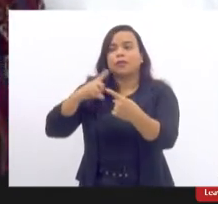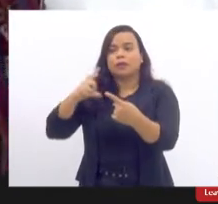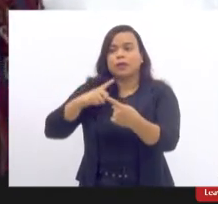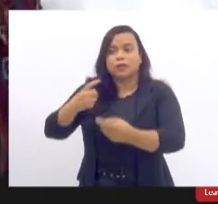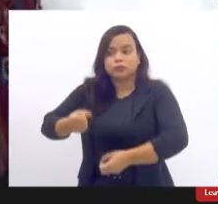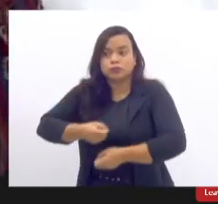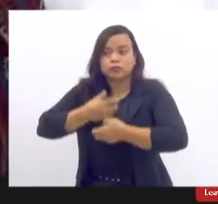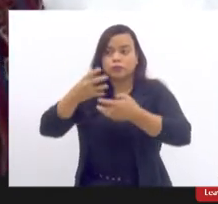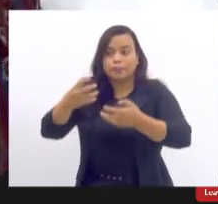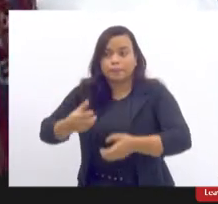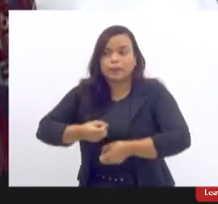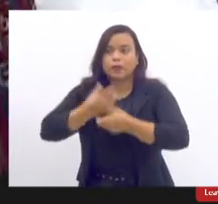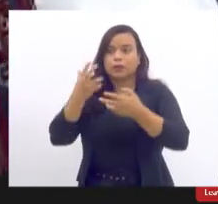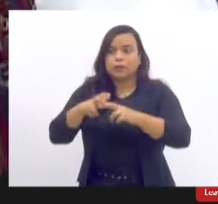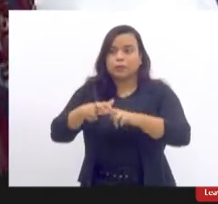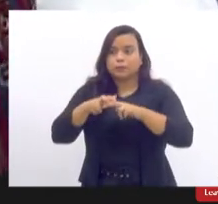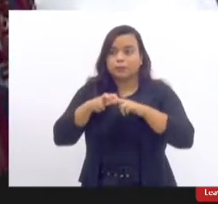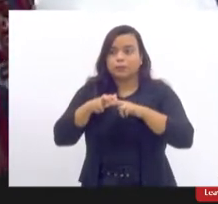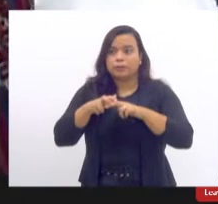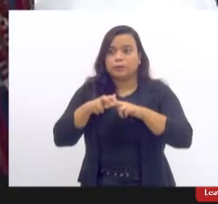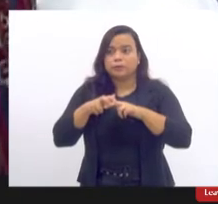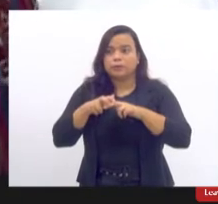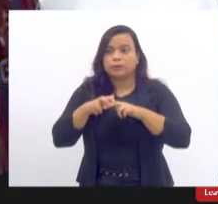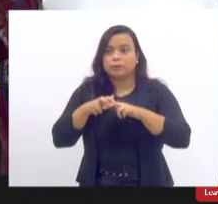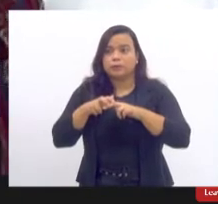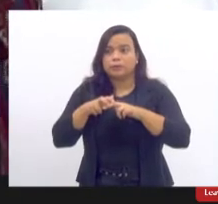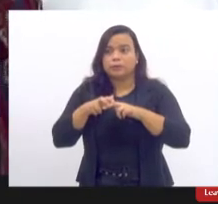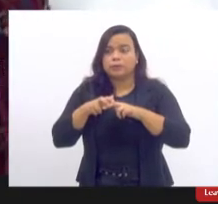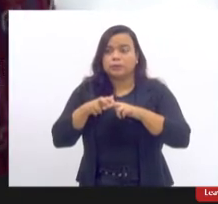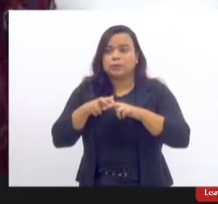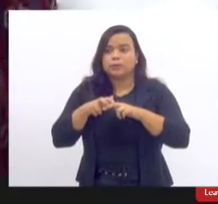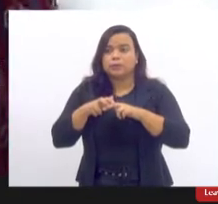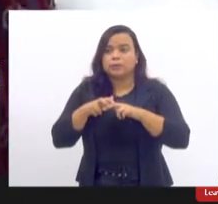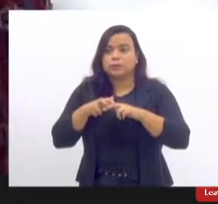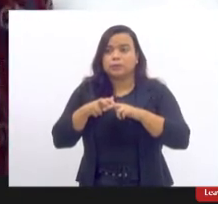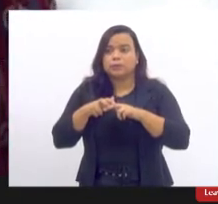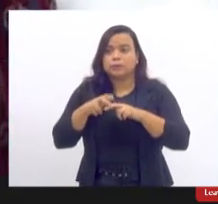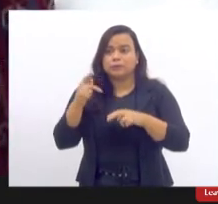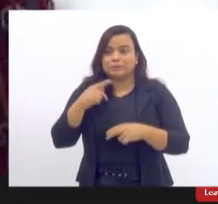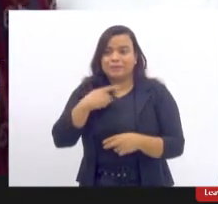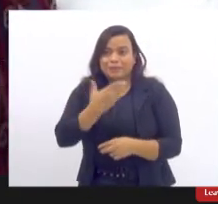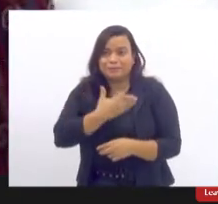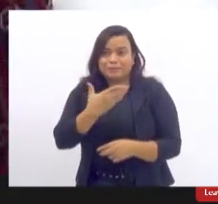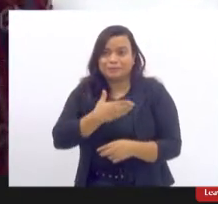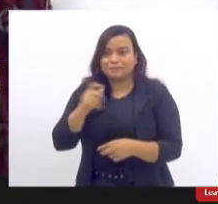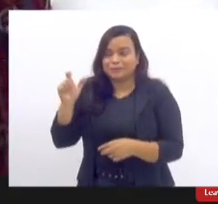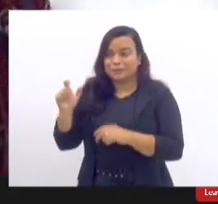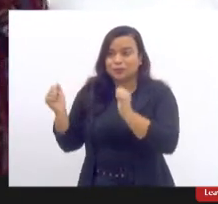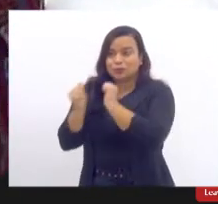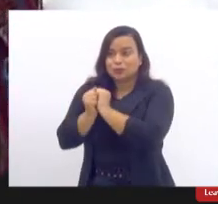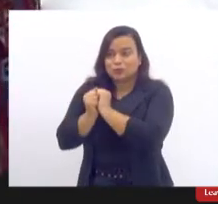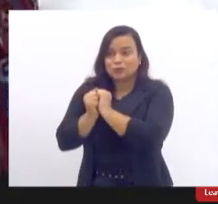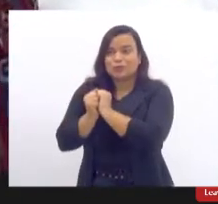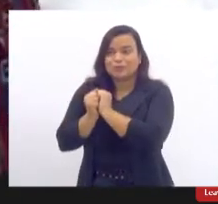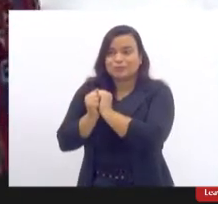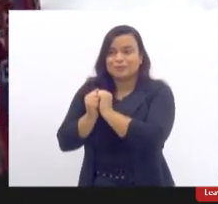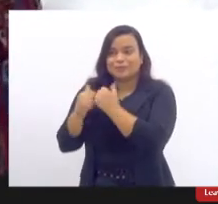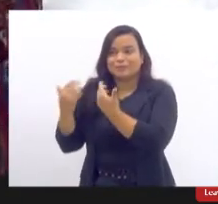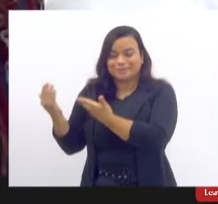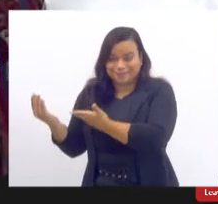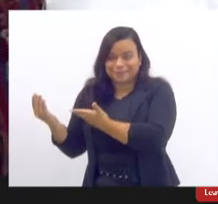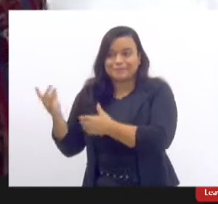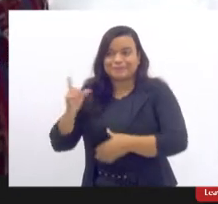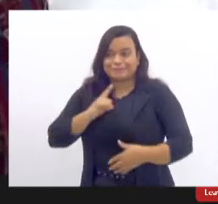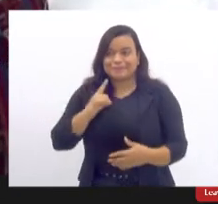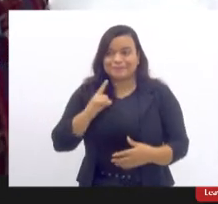no meu caso, por um filme da minha companheira. Não está aparecendo na tela aqui, mas está aqui do meu lado, escondida.